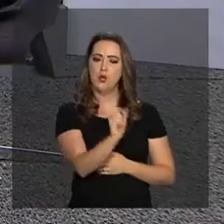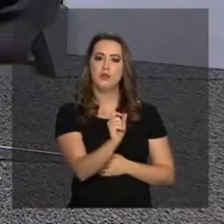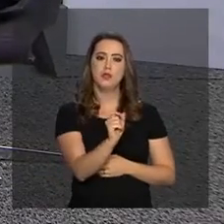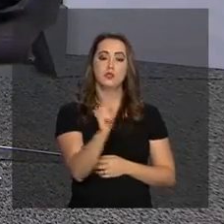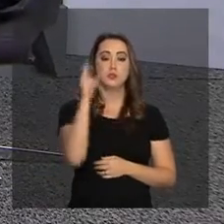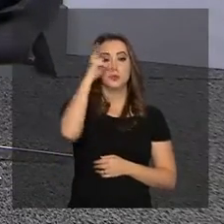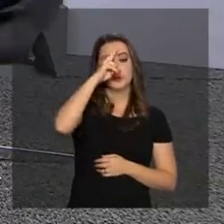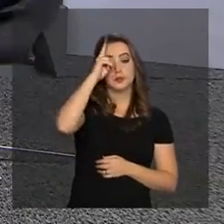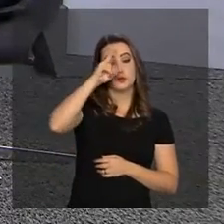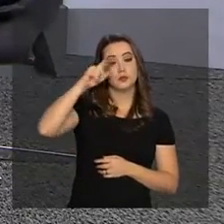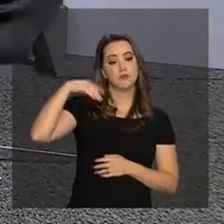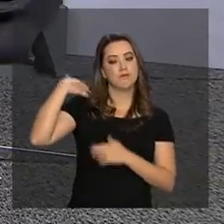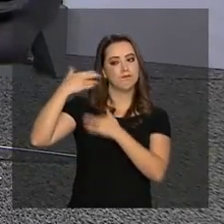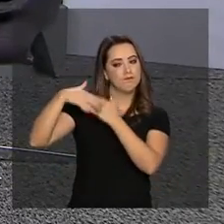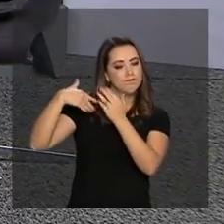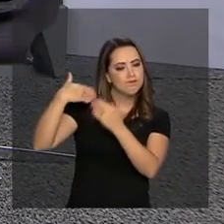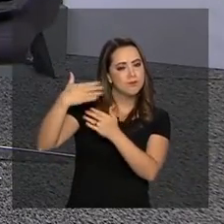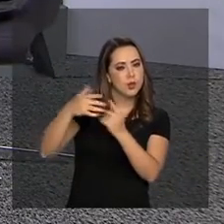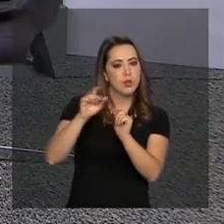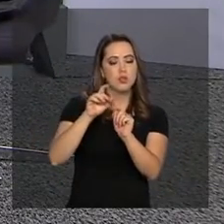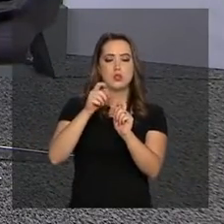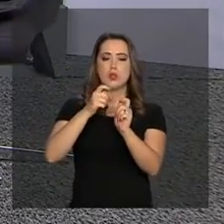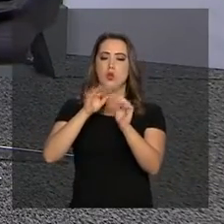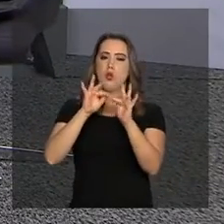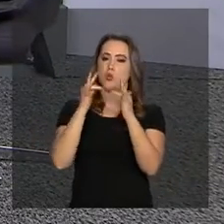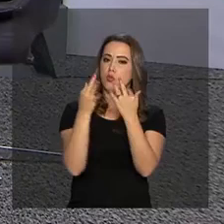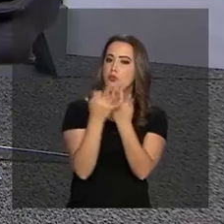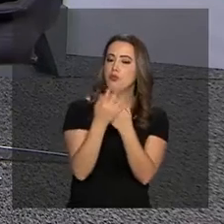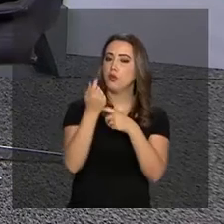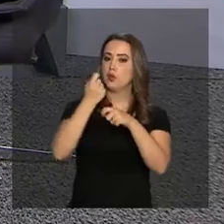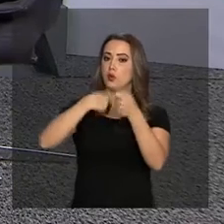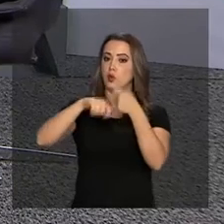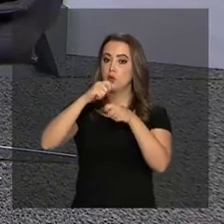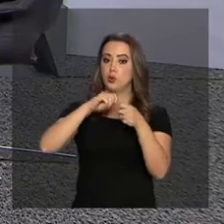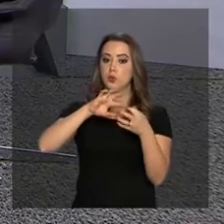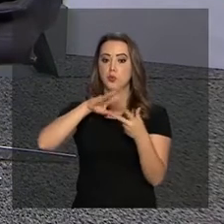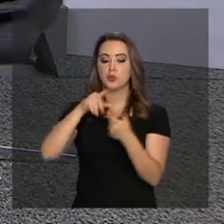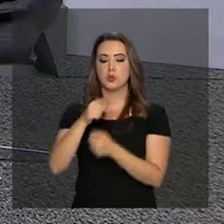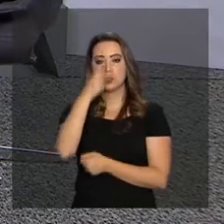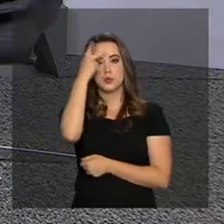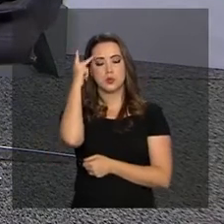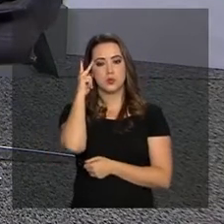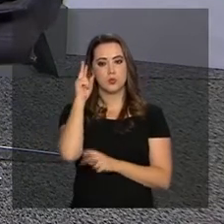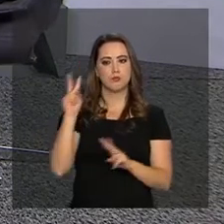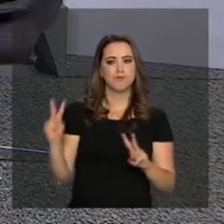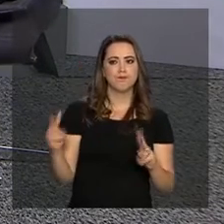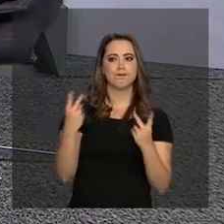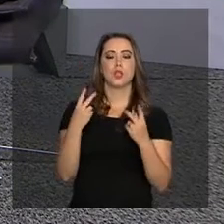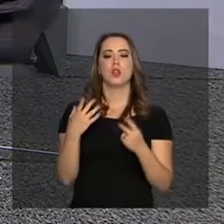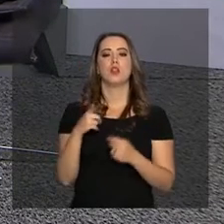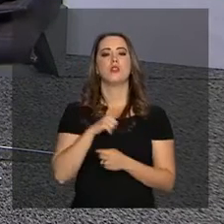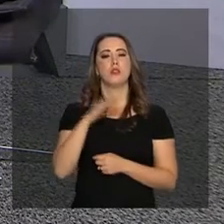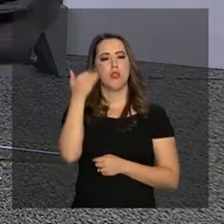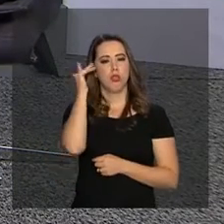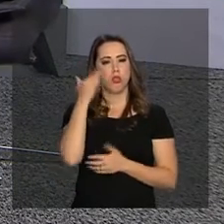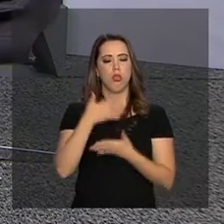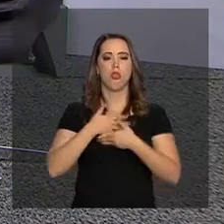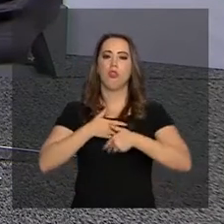Mundial, até para as pessoas que nos assistem na TV NBR, elas entenderem um pouco,